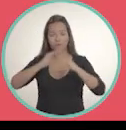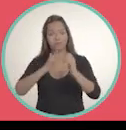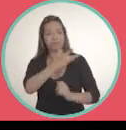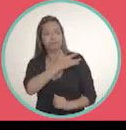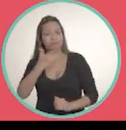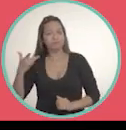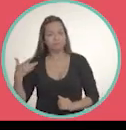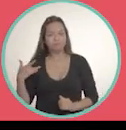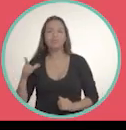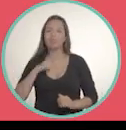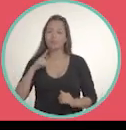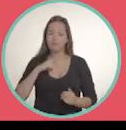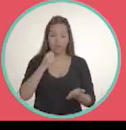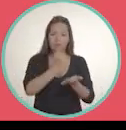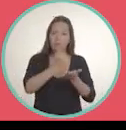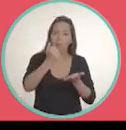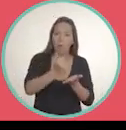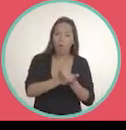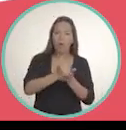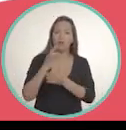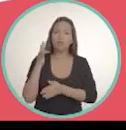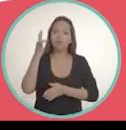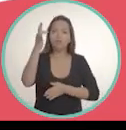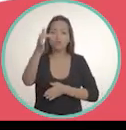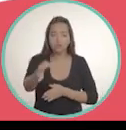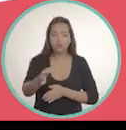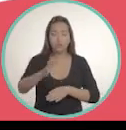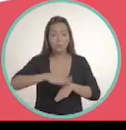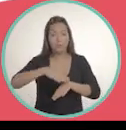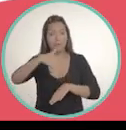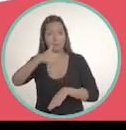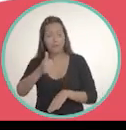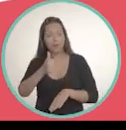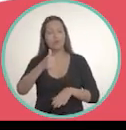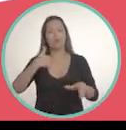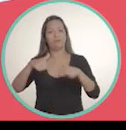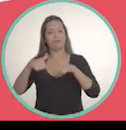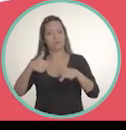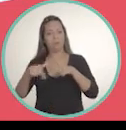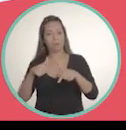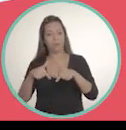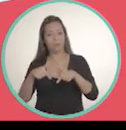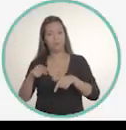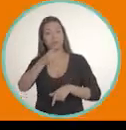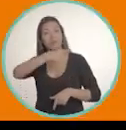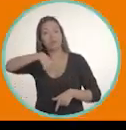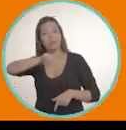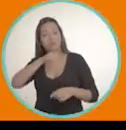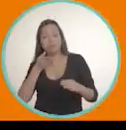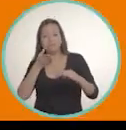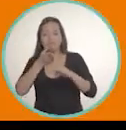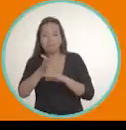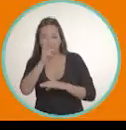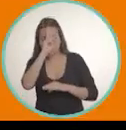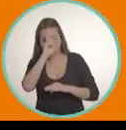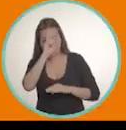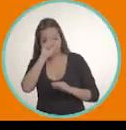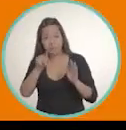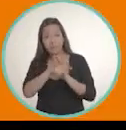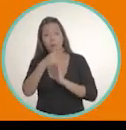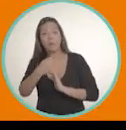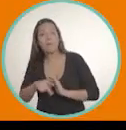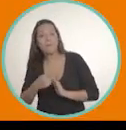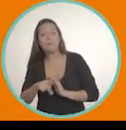criar plano de carreira para melhorar os salários e as condições de trabalho. Vamos ser atendidos por profissionais